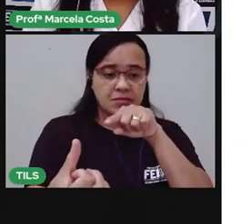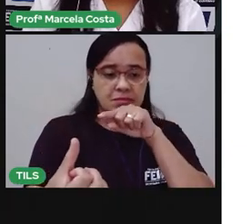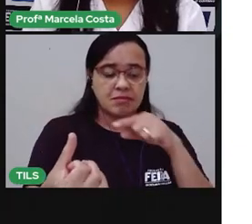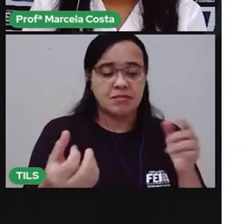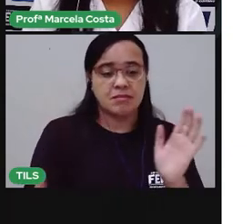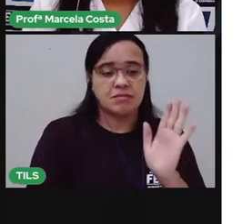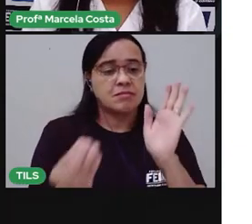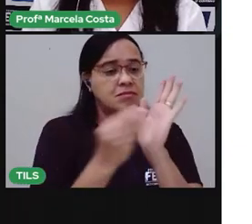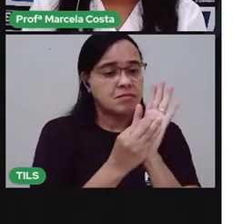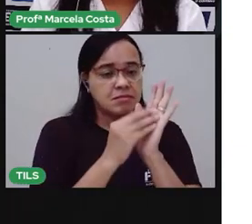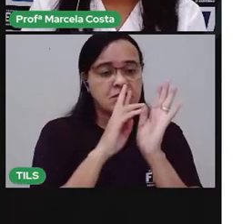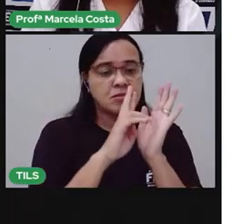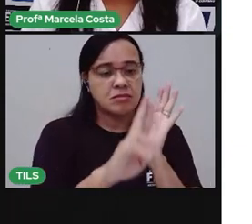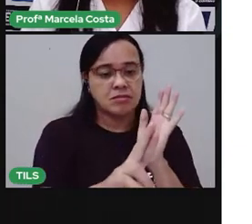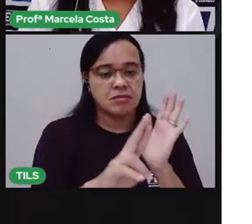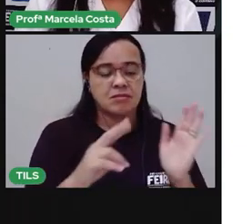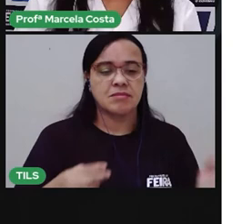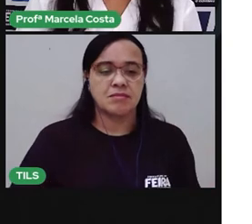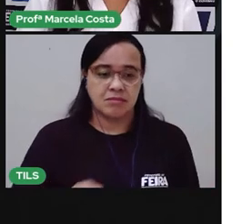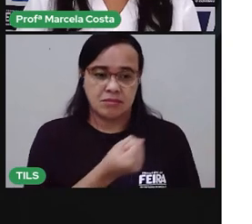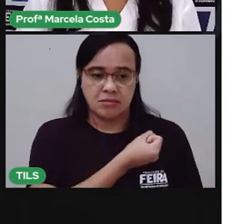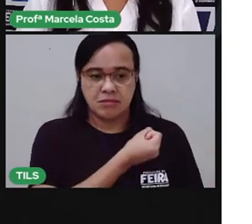Coloque aqui o número seis.